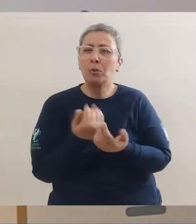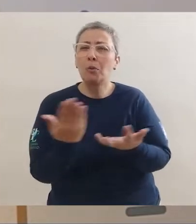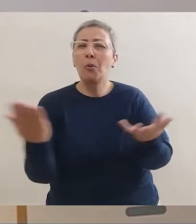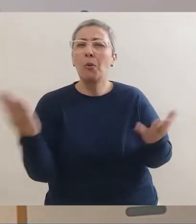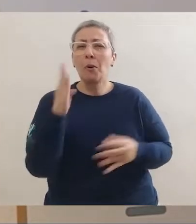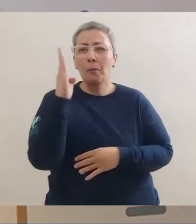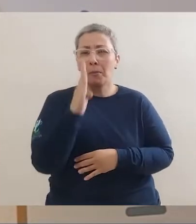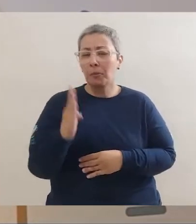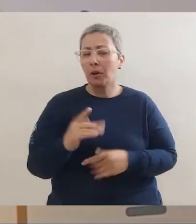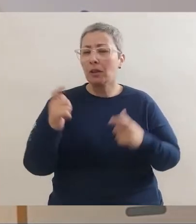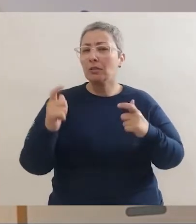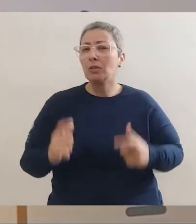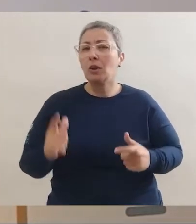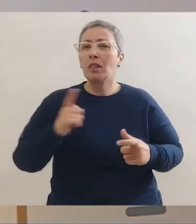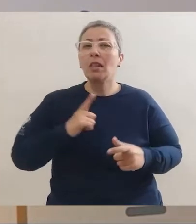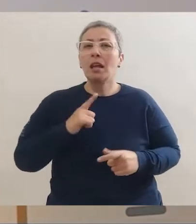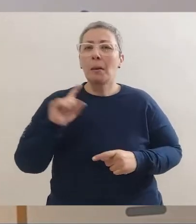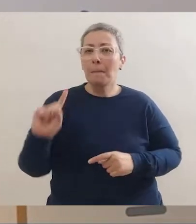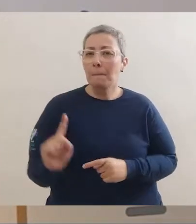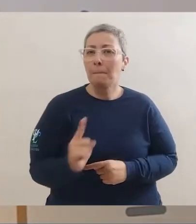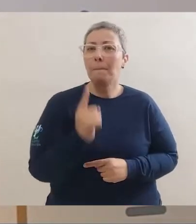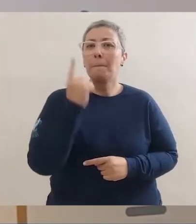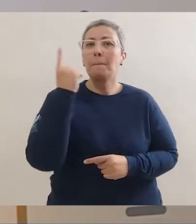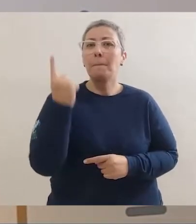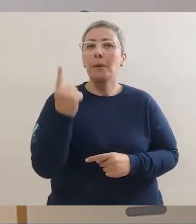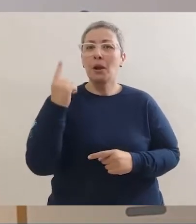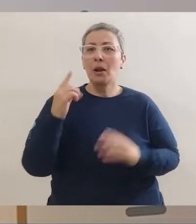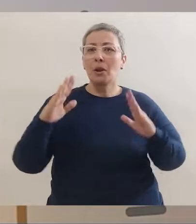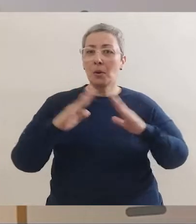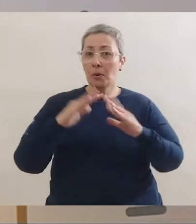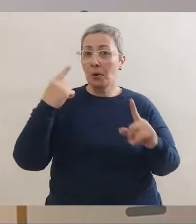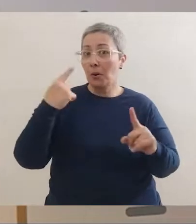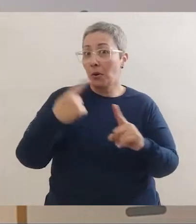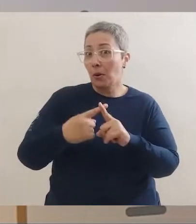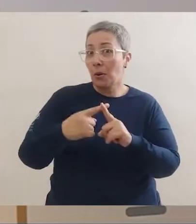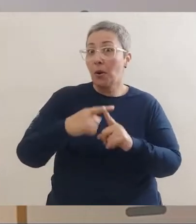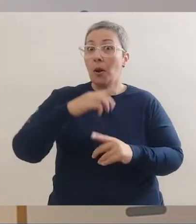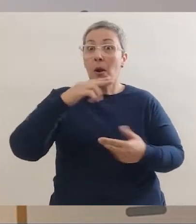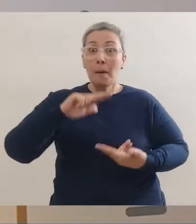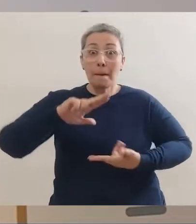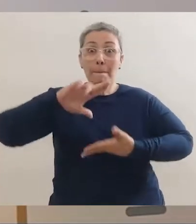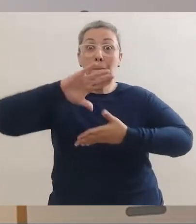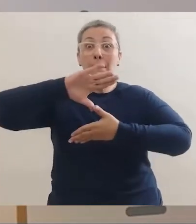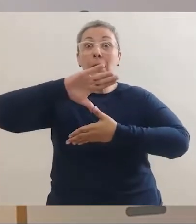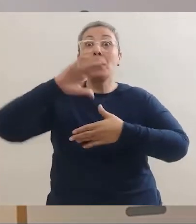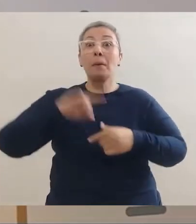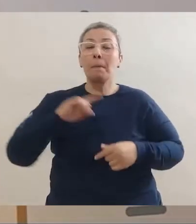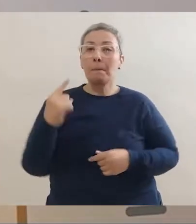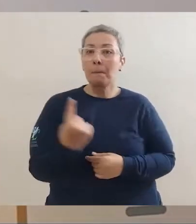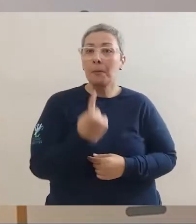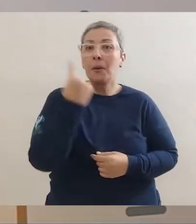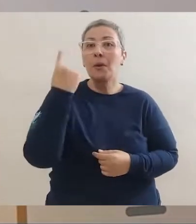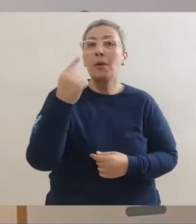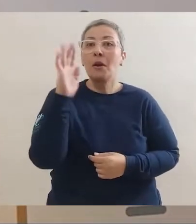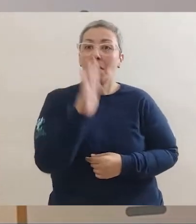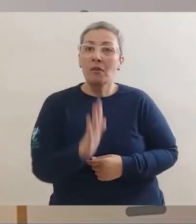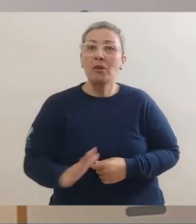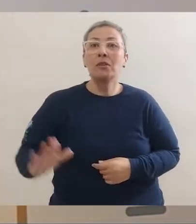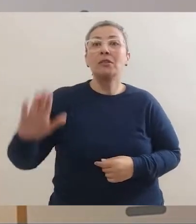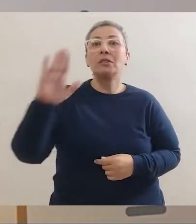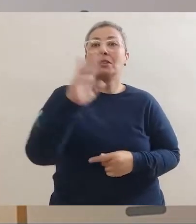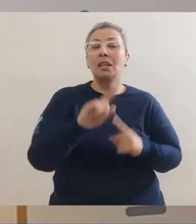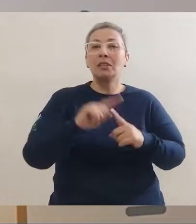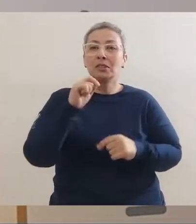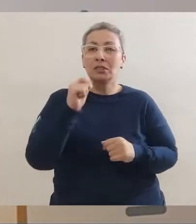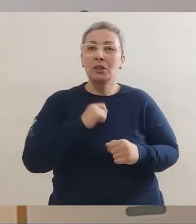circulação do Brasil, o local onde funcionou a primeira sinagoga das Américas, o local da primeira faculdade